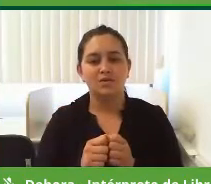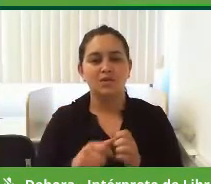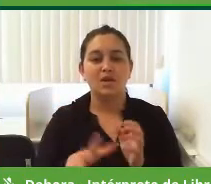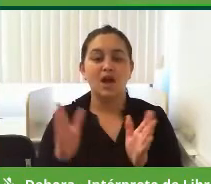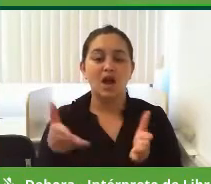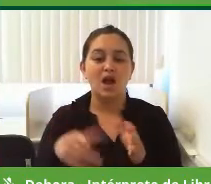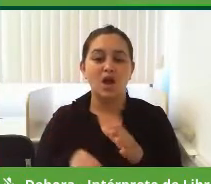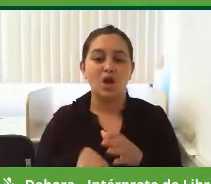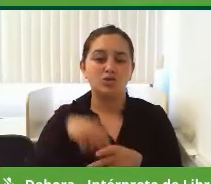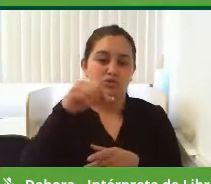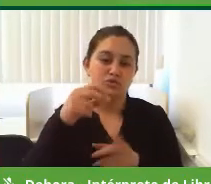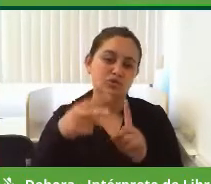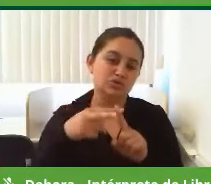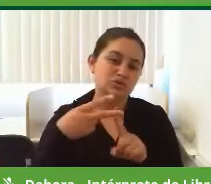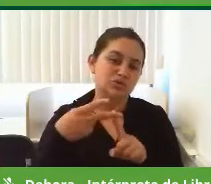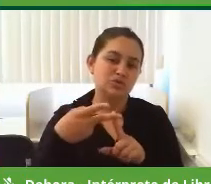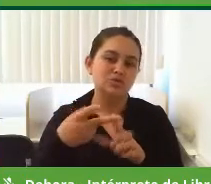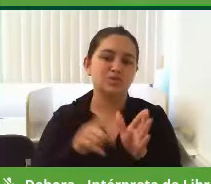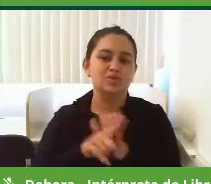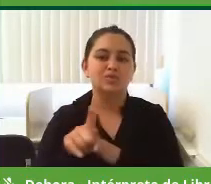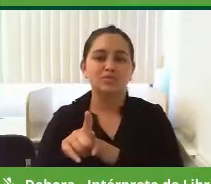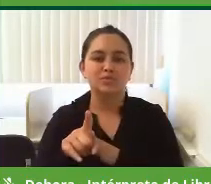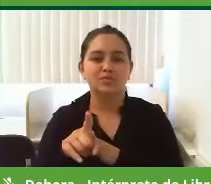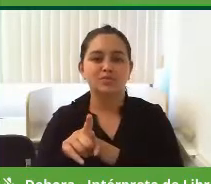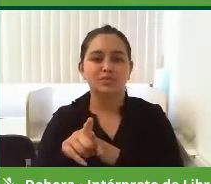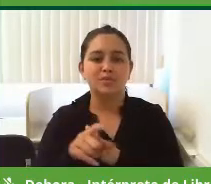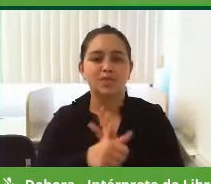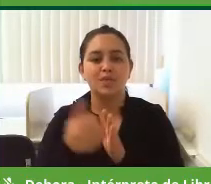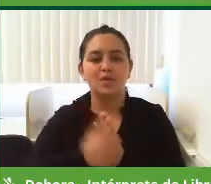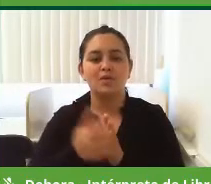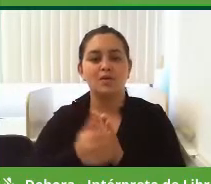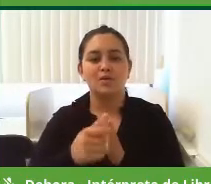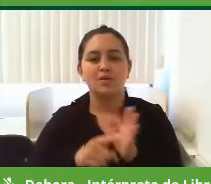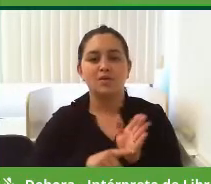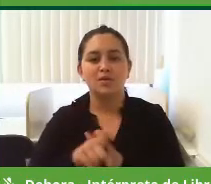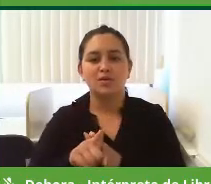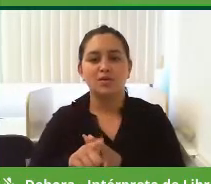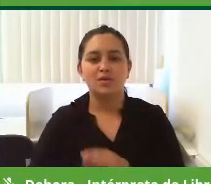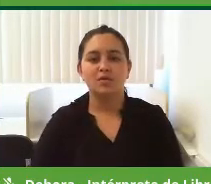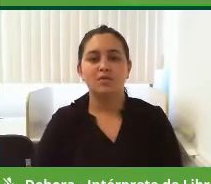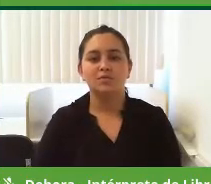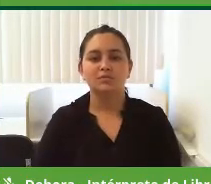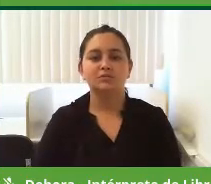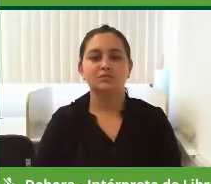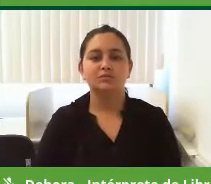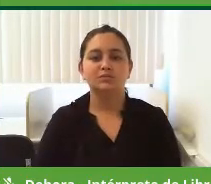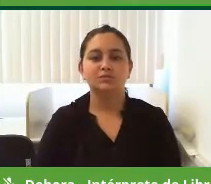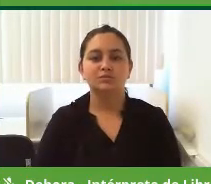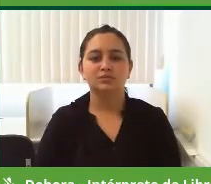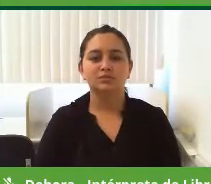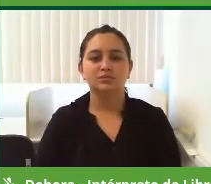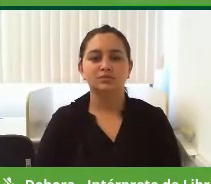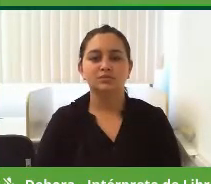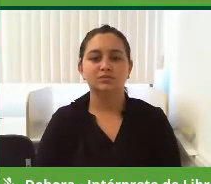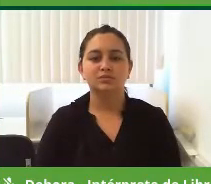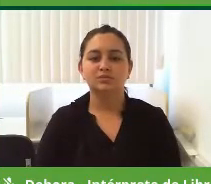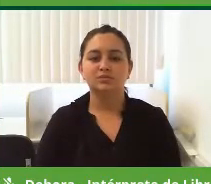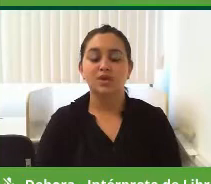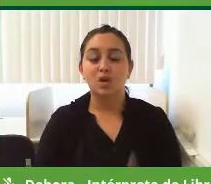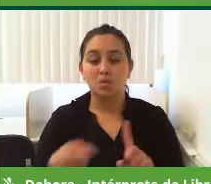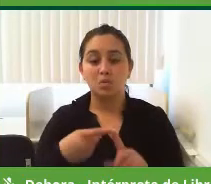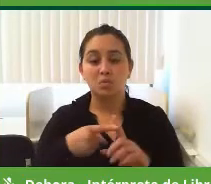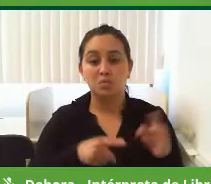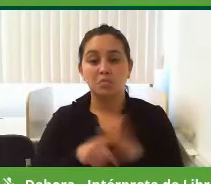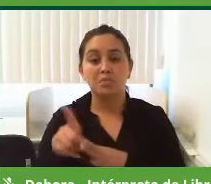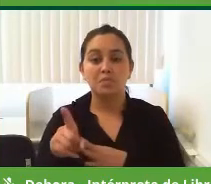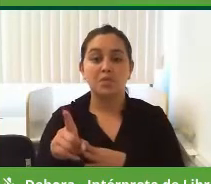sortear então duas questões para fazer a você. Primeira questão, vamos ver aqui, a primeira questão